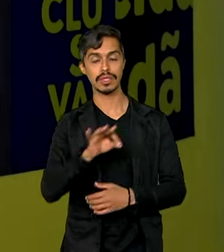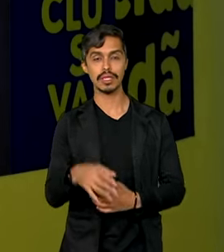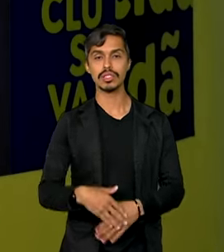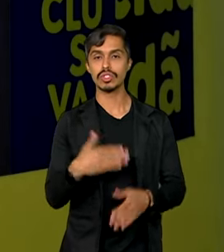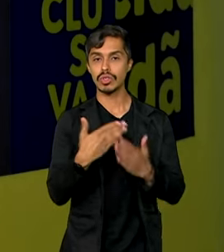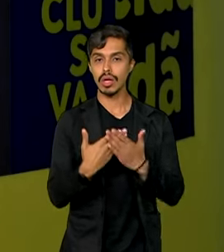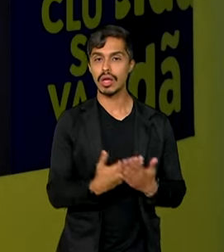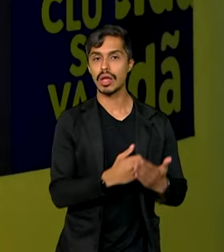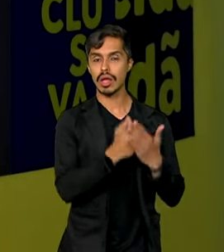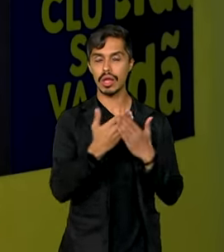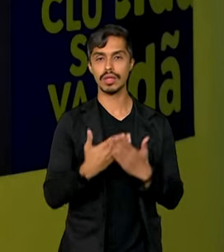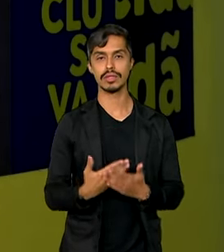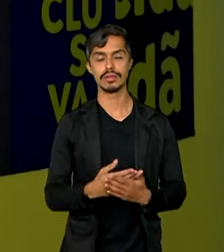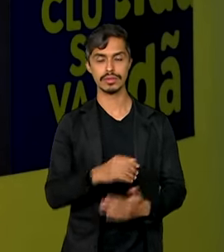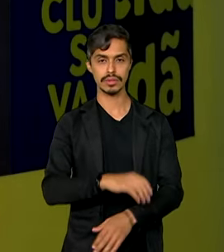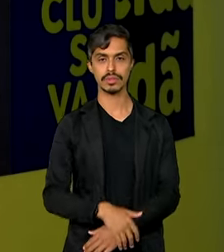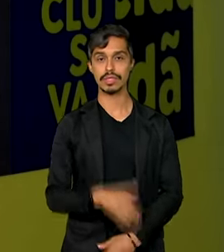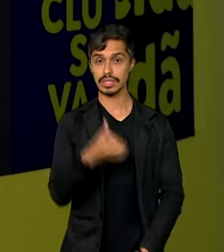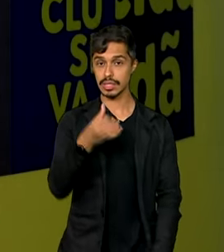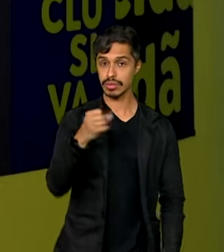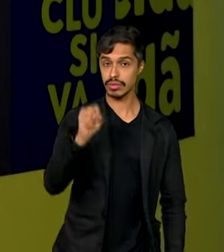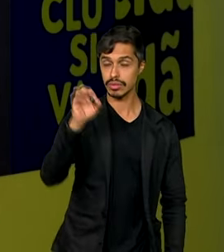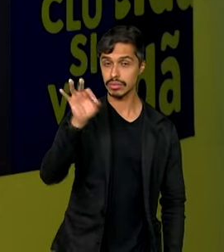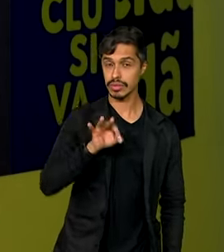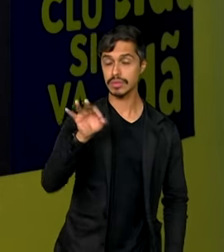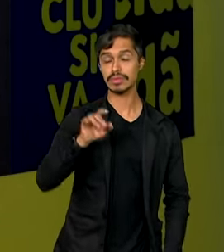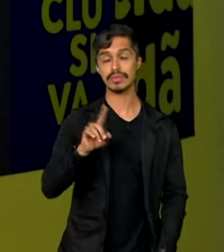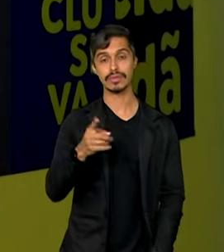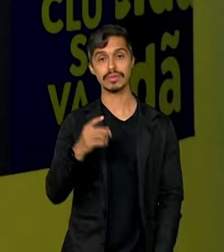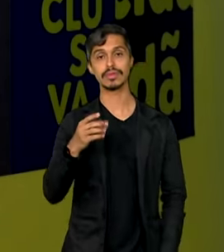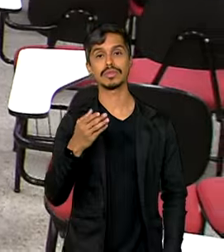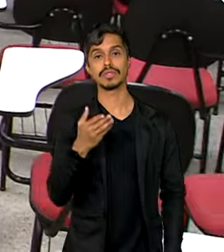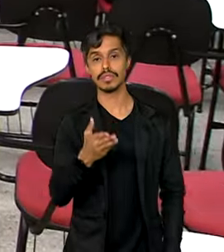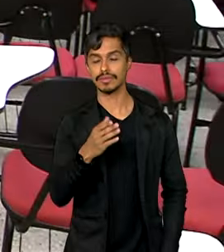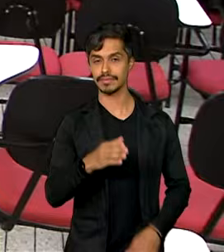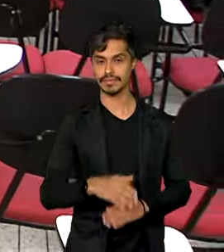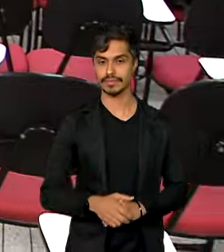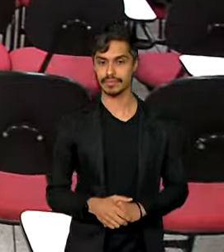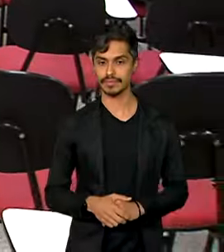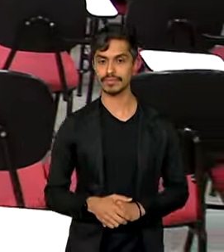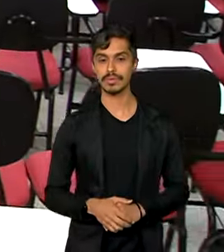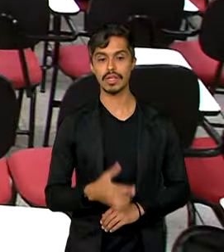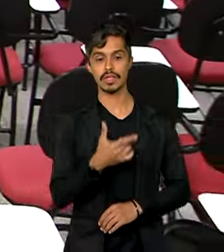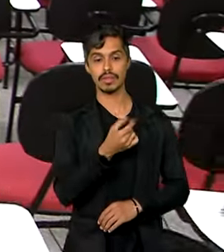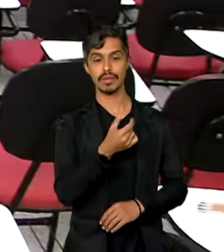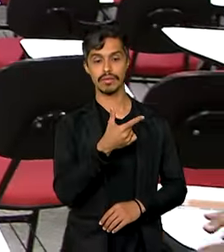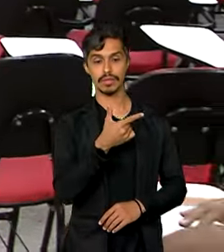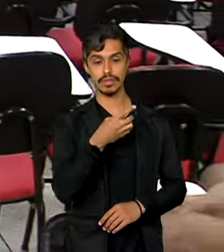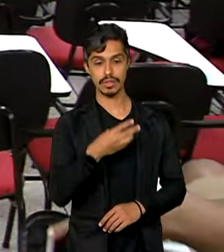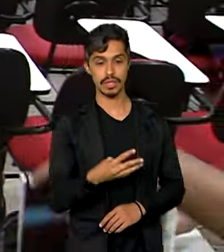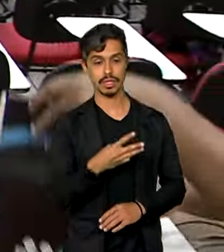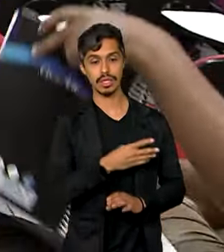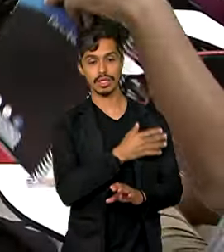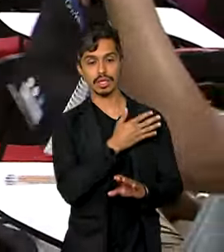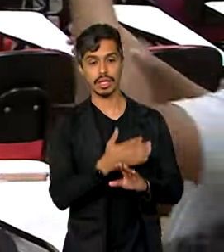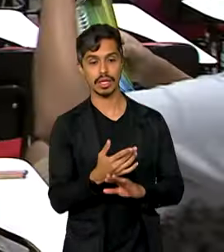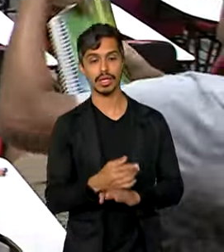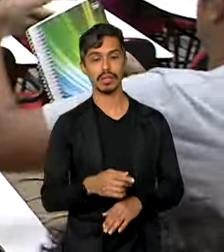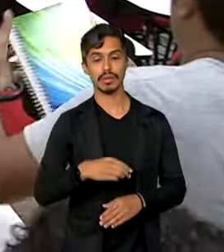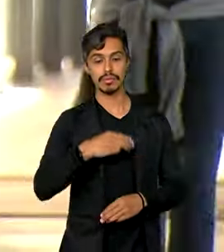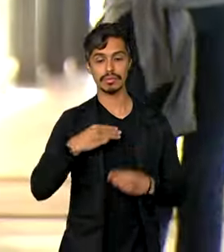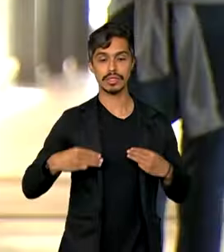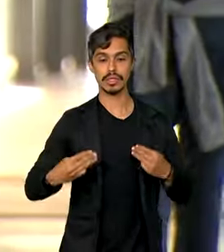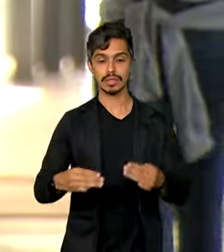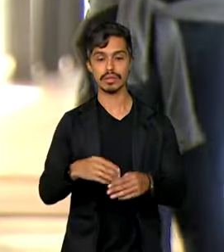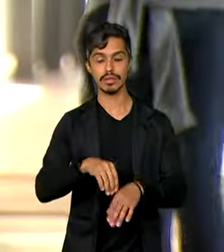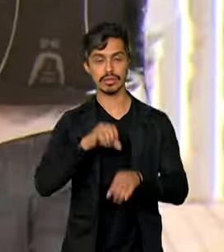beneficiados, 68,62%. Desde 2023, o Ministério da Educação tem implementado